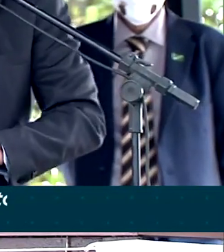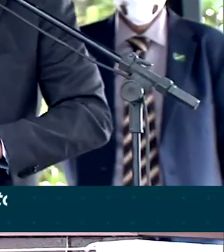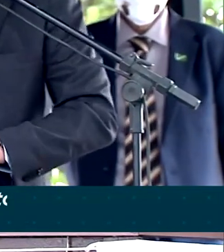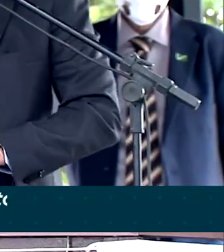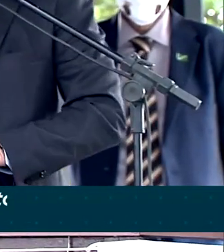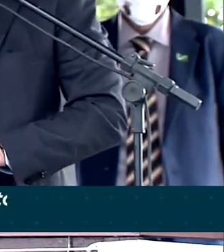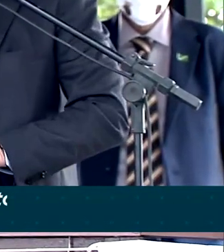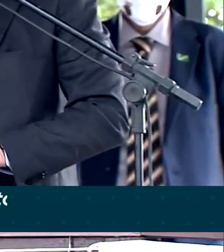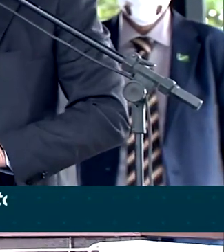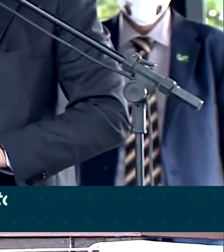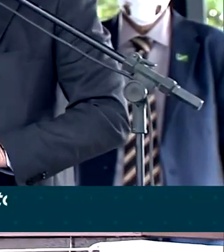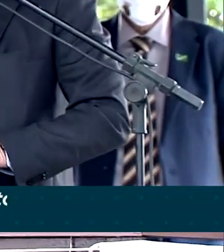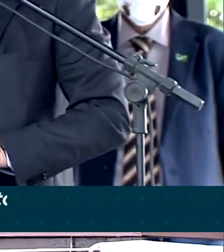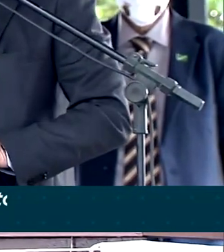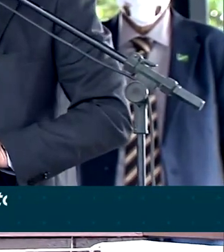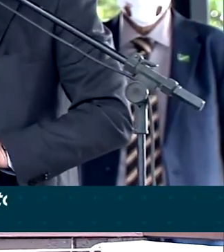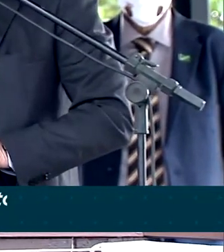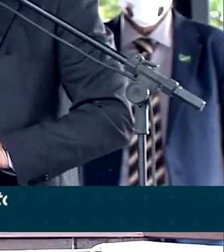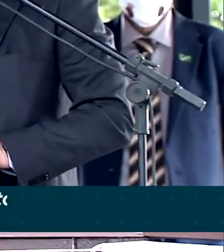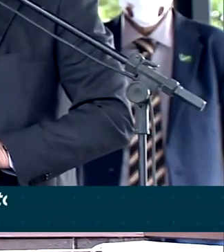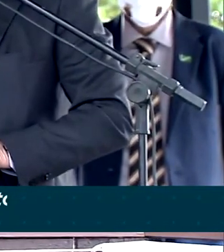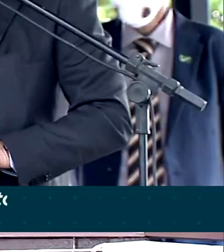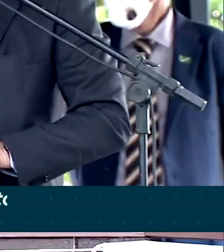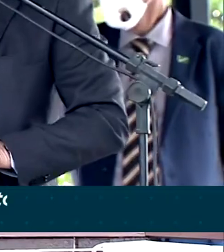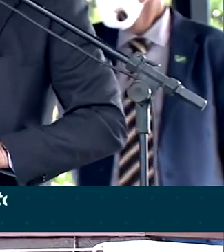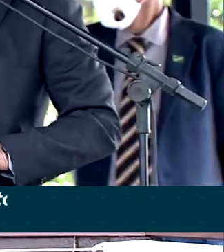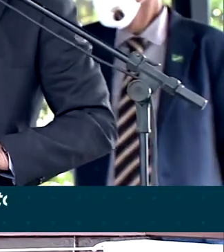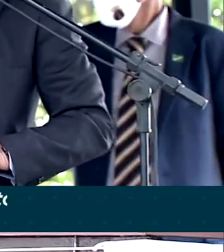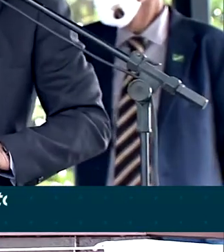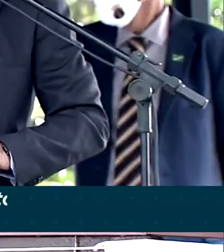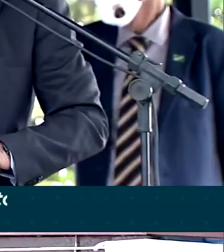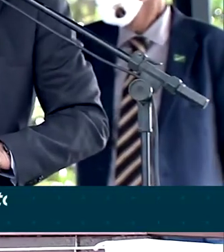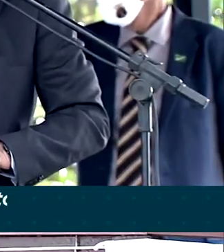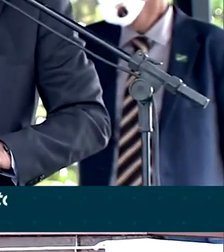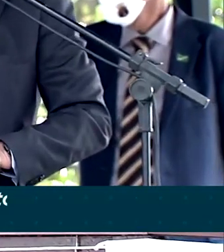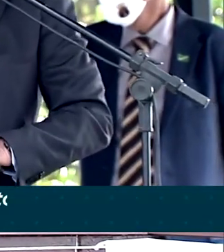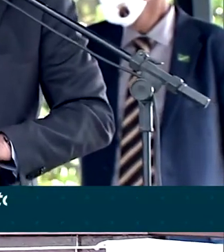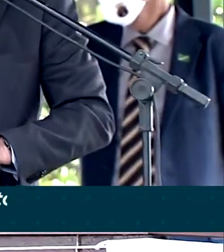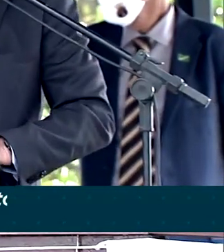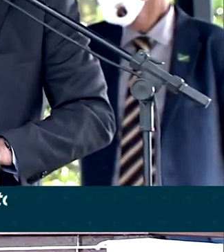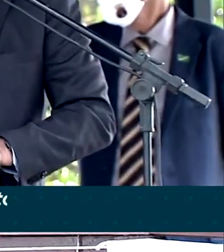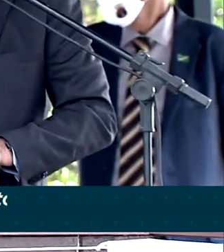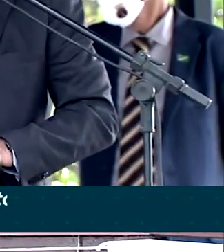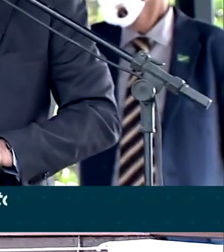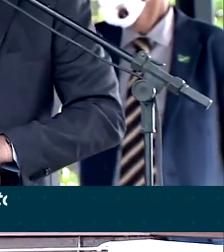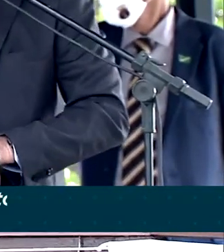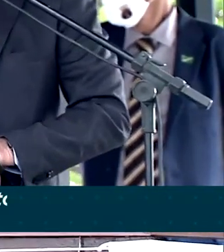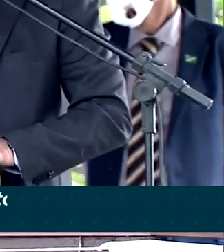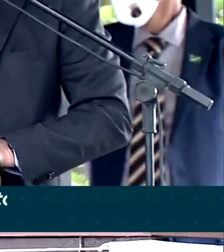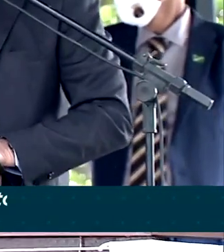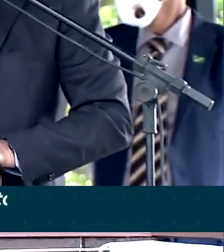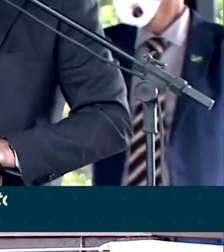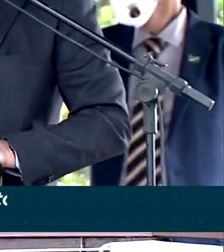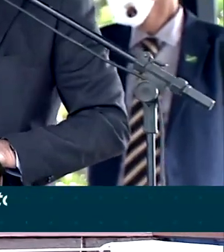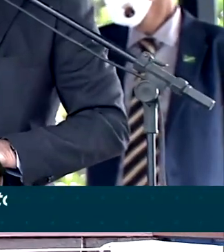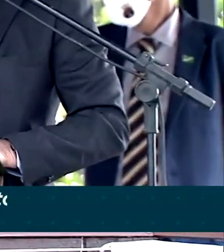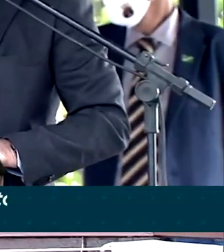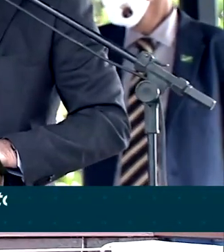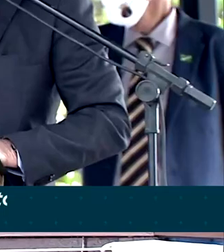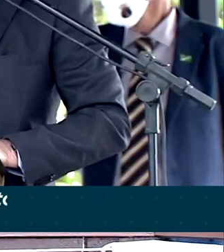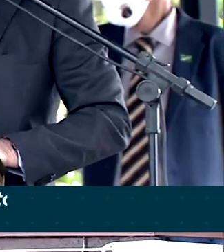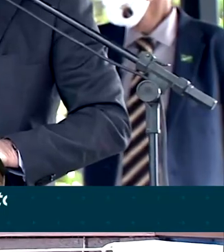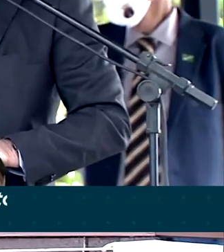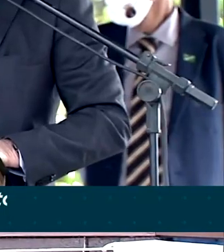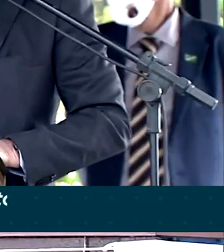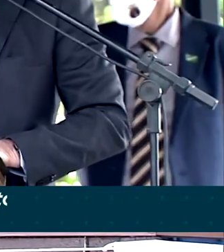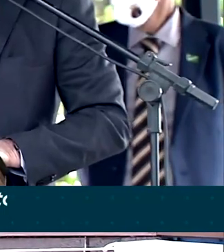atingido, que demonstra e comprova a dedicação, o empenho e a renúncia